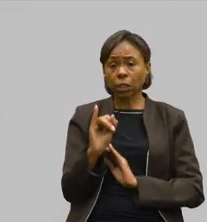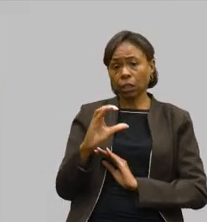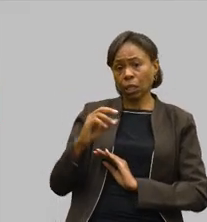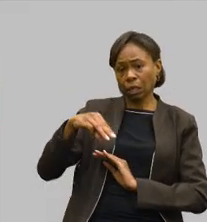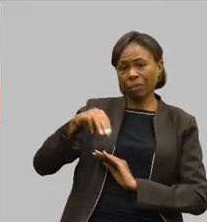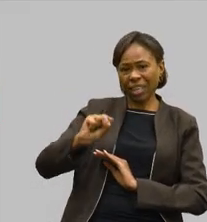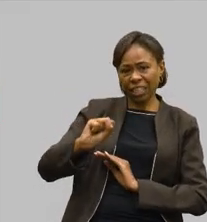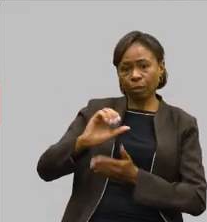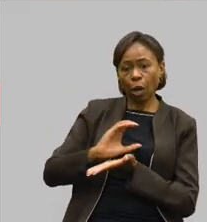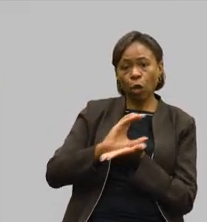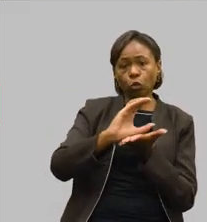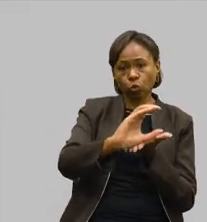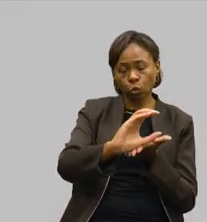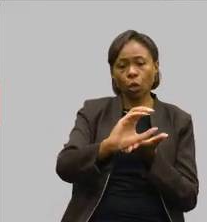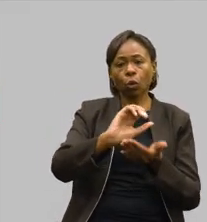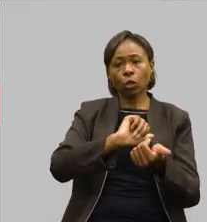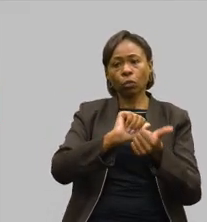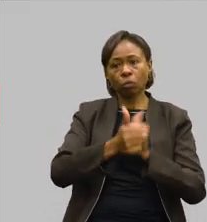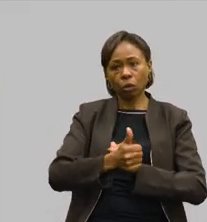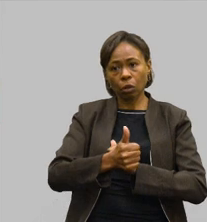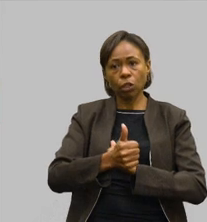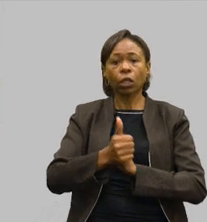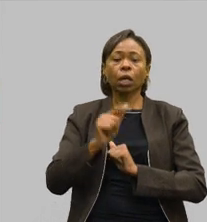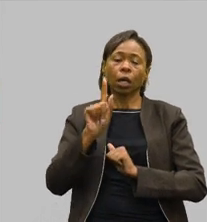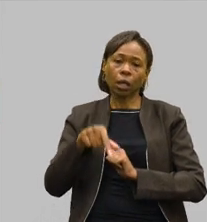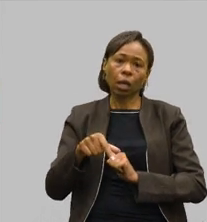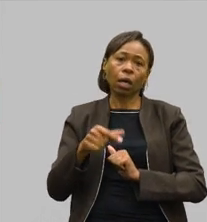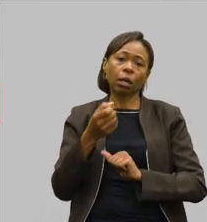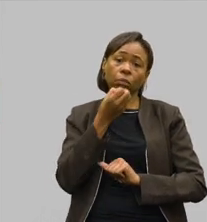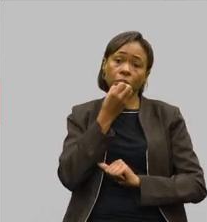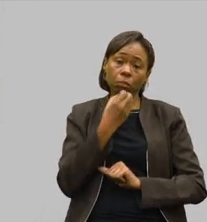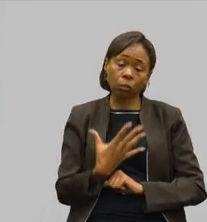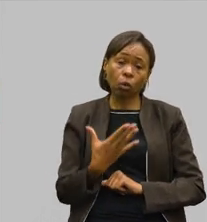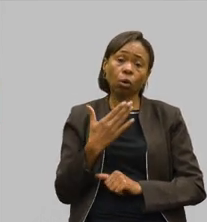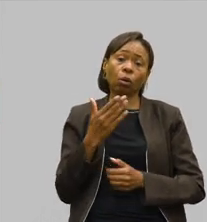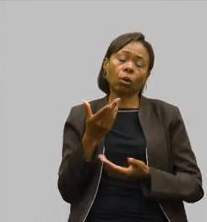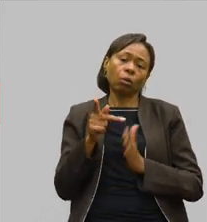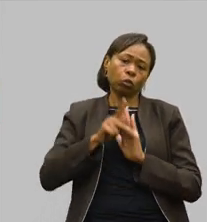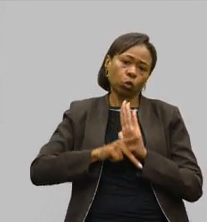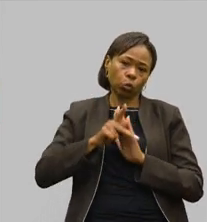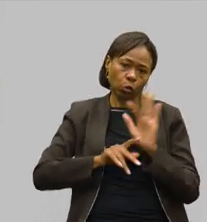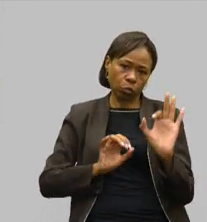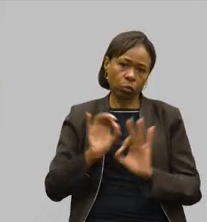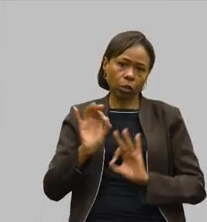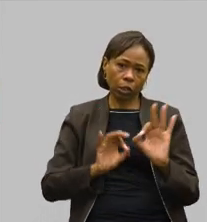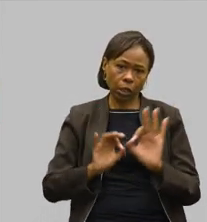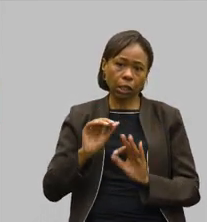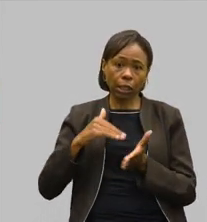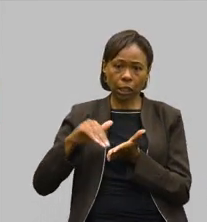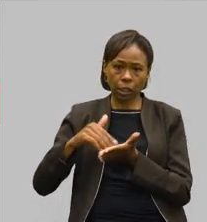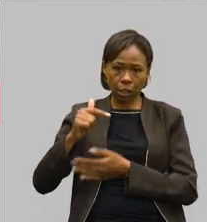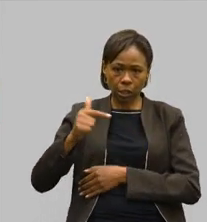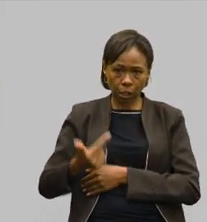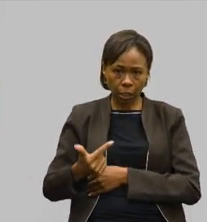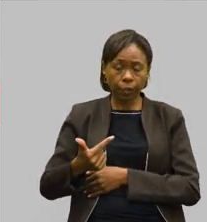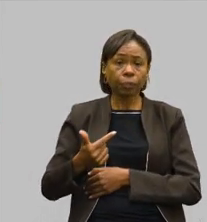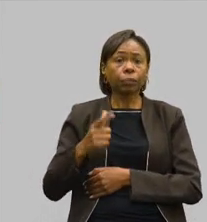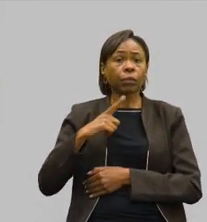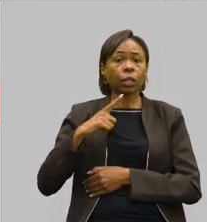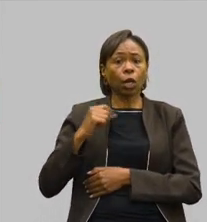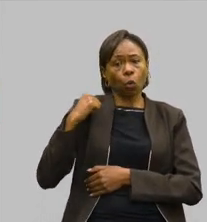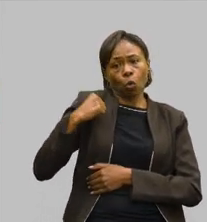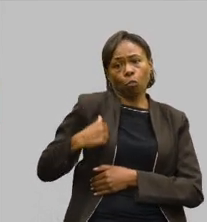esporte, que também foi um diferencial aqui para a execução dos projetos dessa subsecretaria. Temos o Bolsa